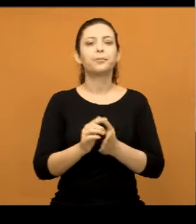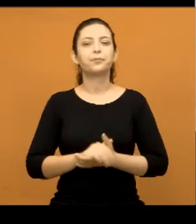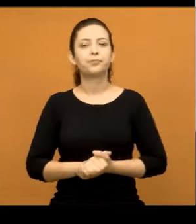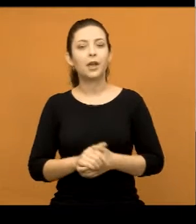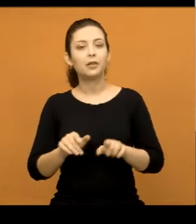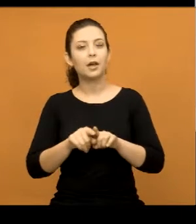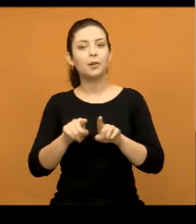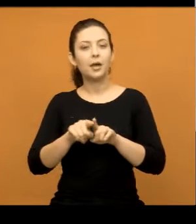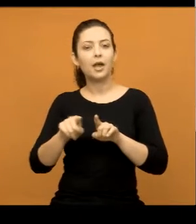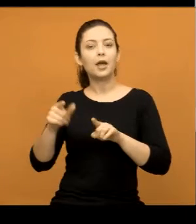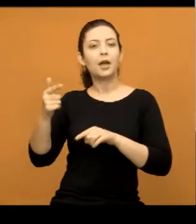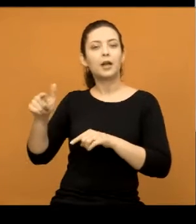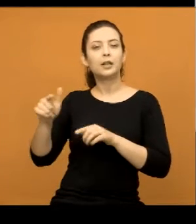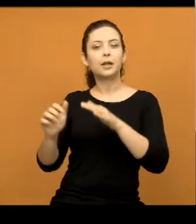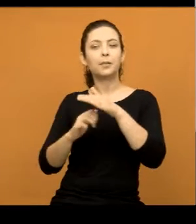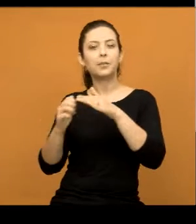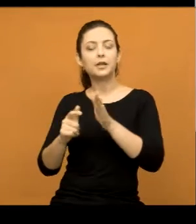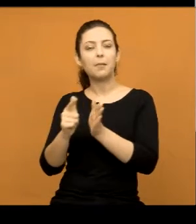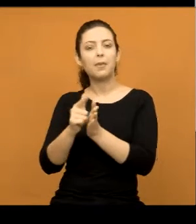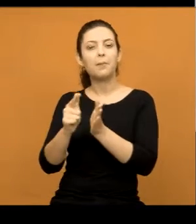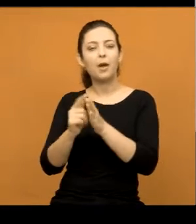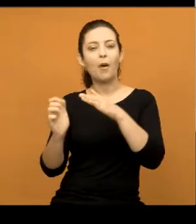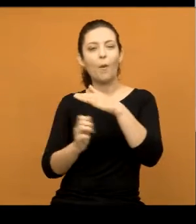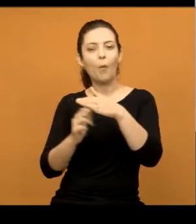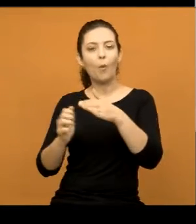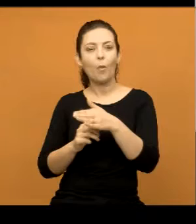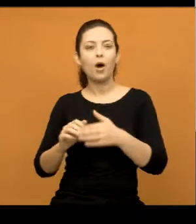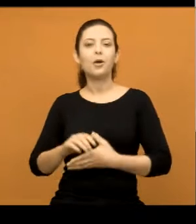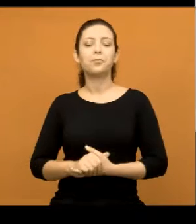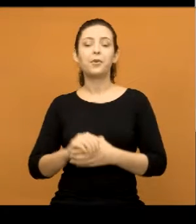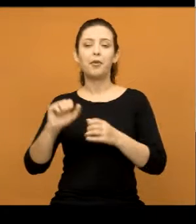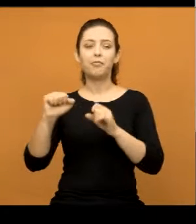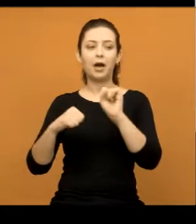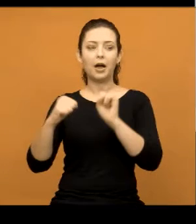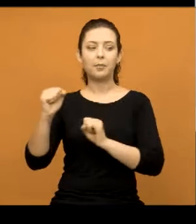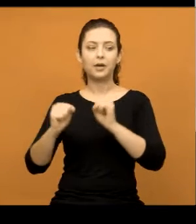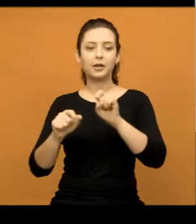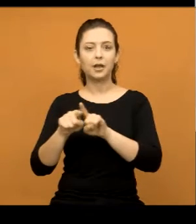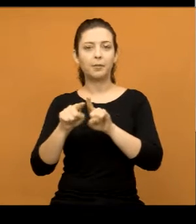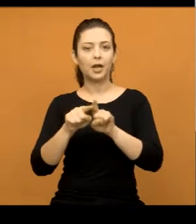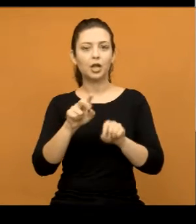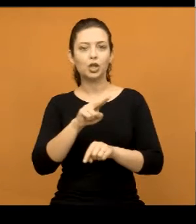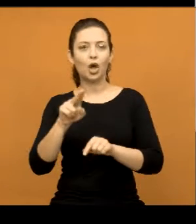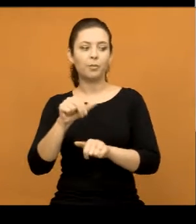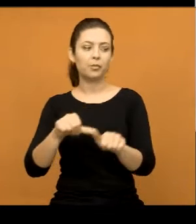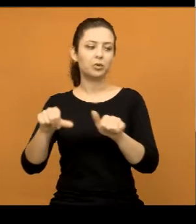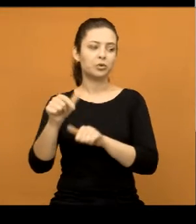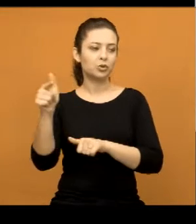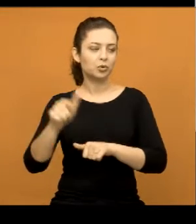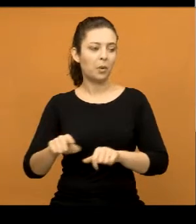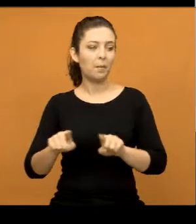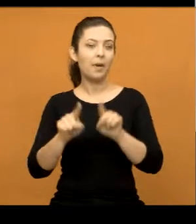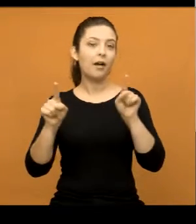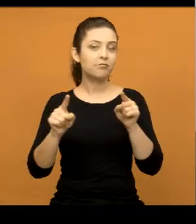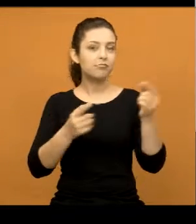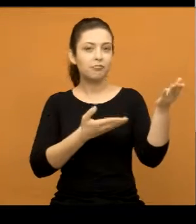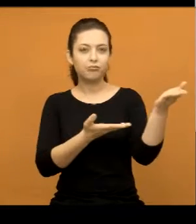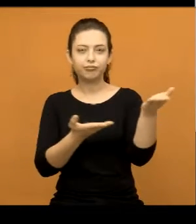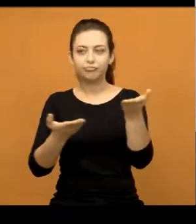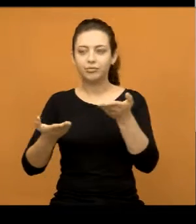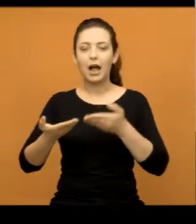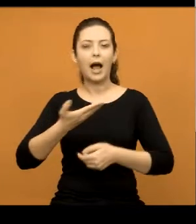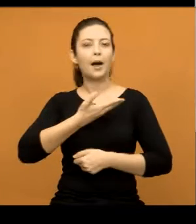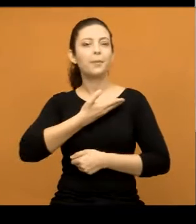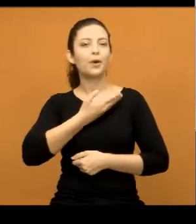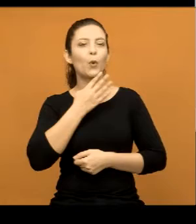Papel Simão, que depois virou Votorantim, virou Fibria, e agora, se não me engano, também está mudando de nome de novo. Mas, enfim, convido a todos os amigos que